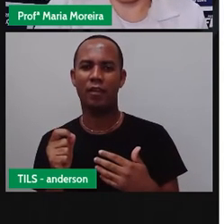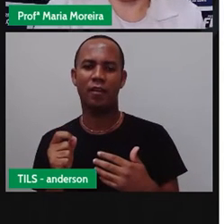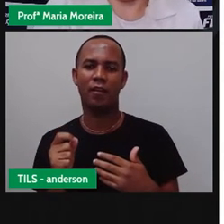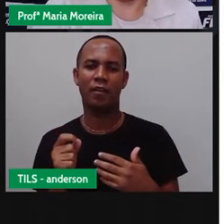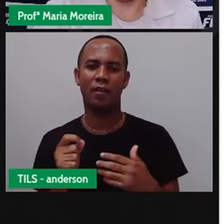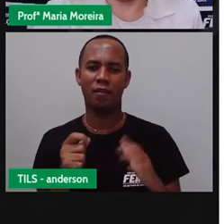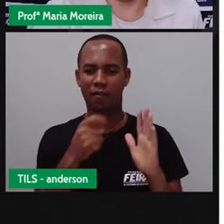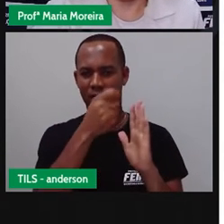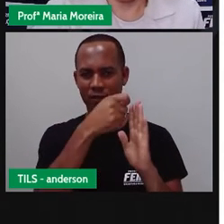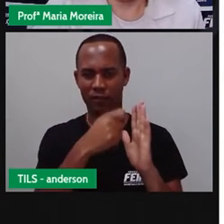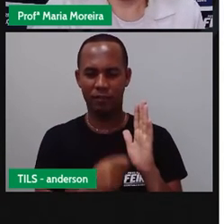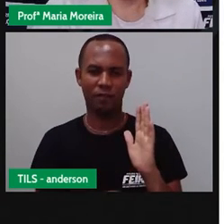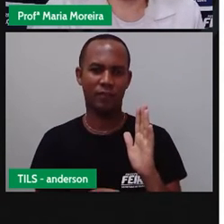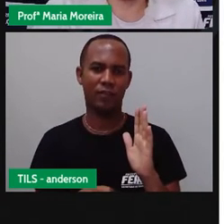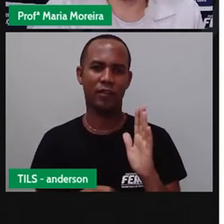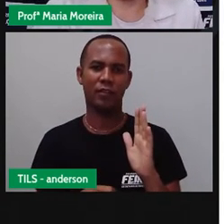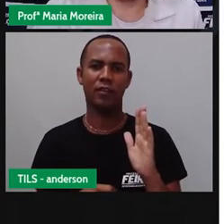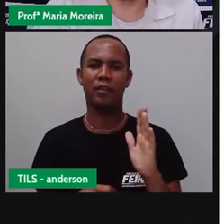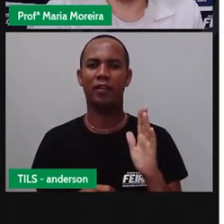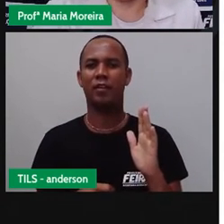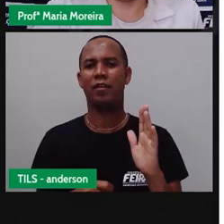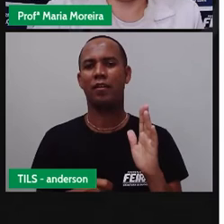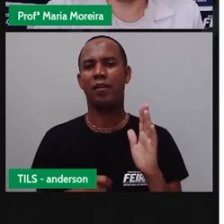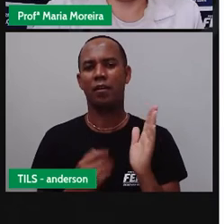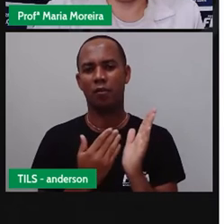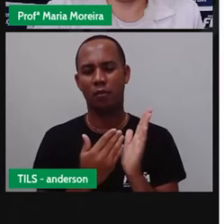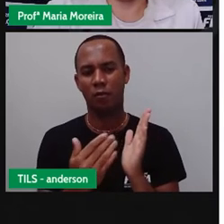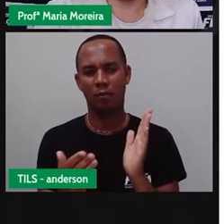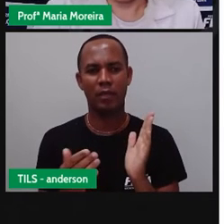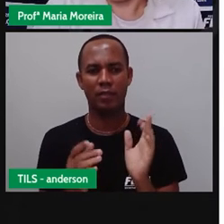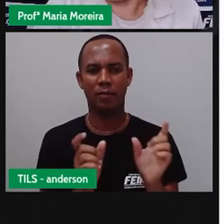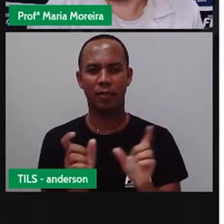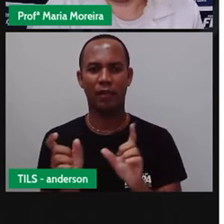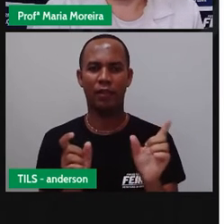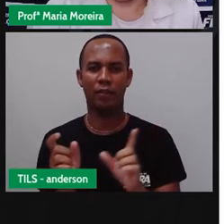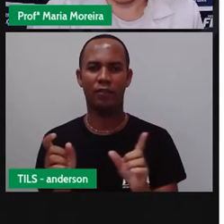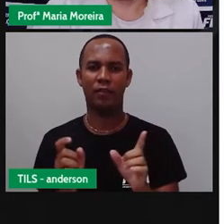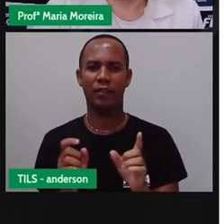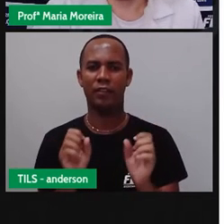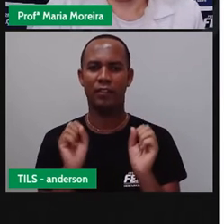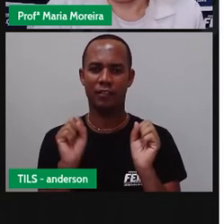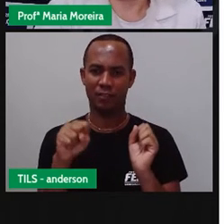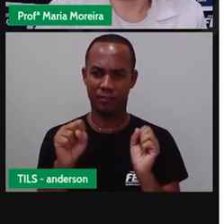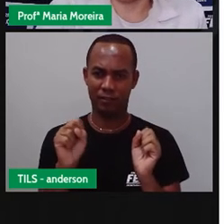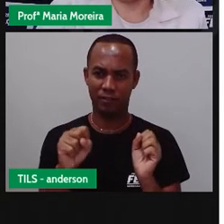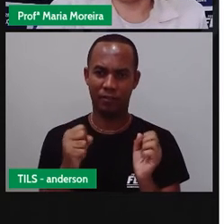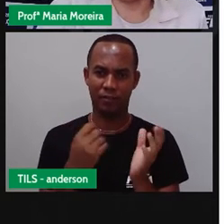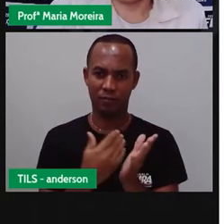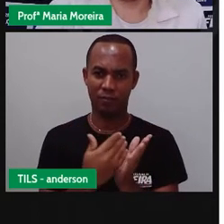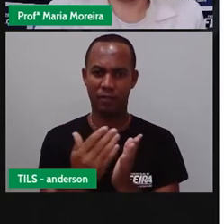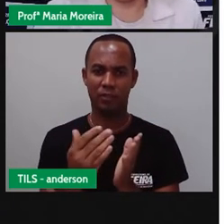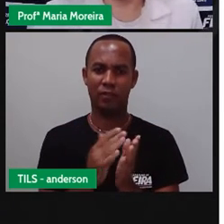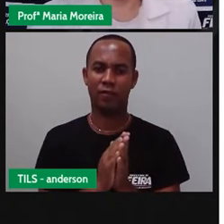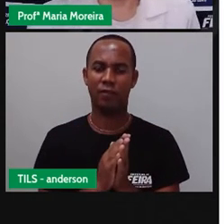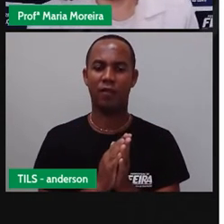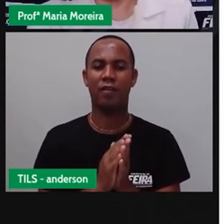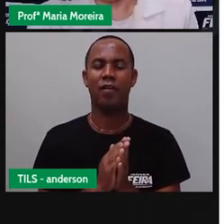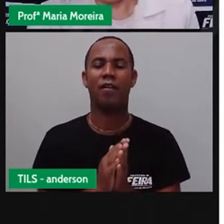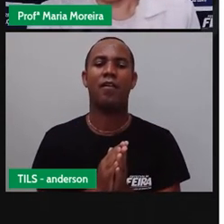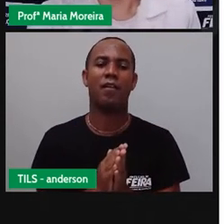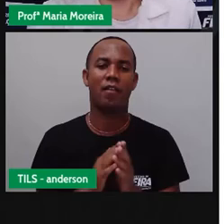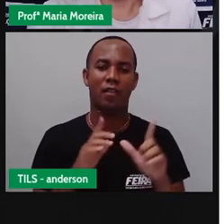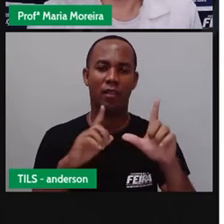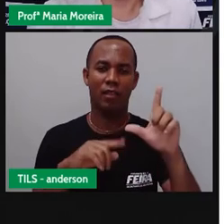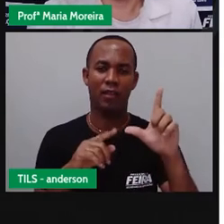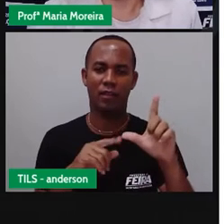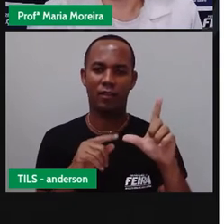começam com a minha letra? E todas responderam felizes. É pra já! As letras passaram assim